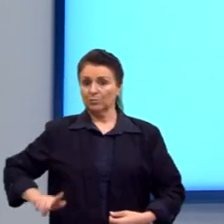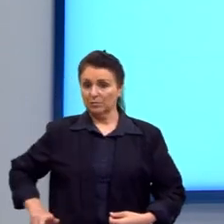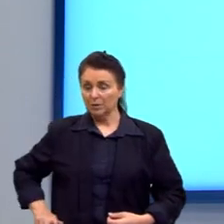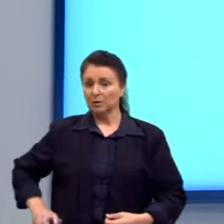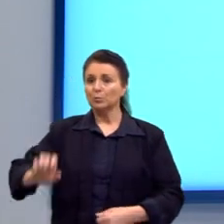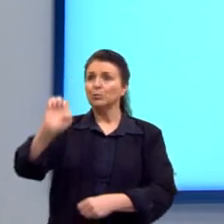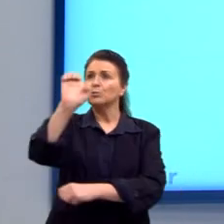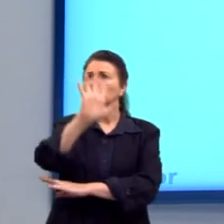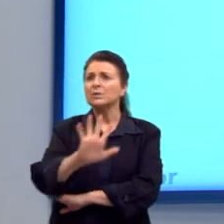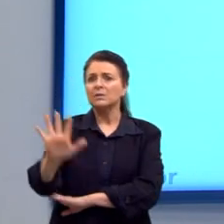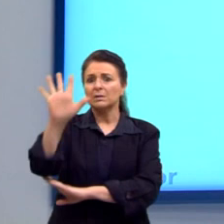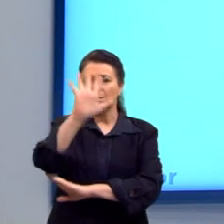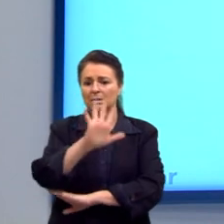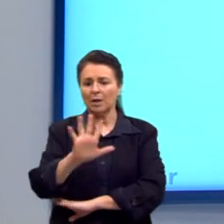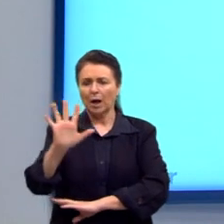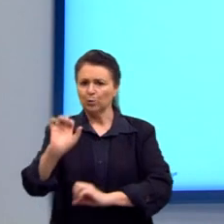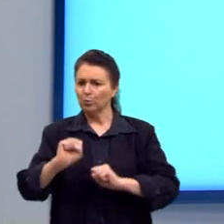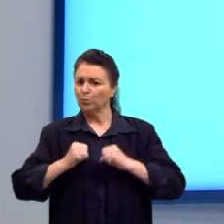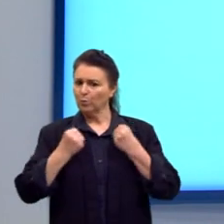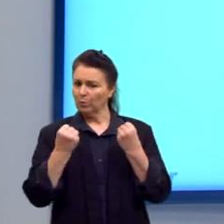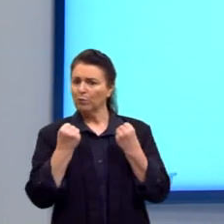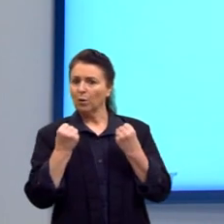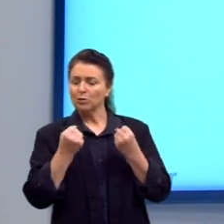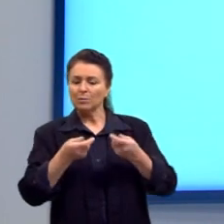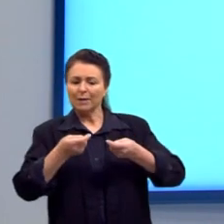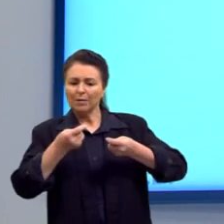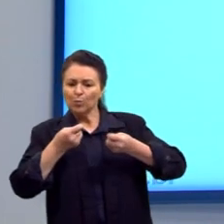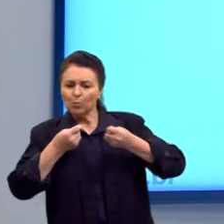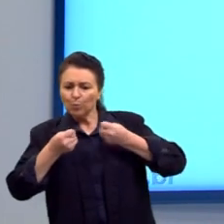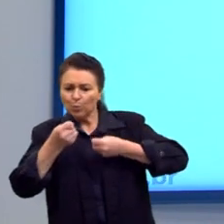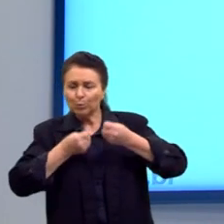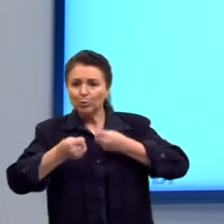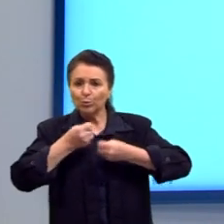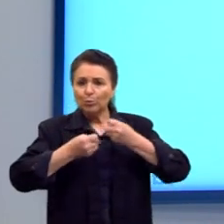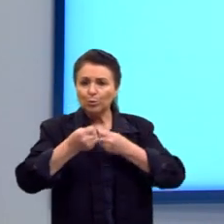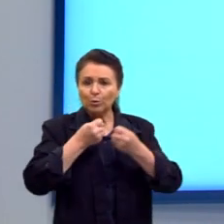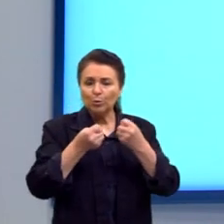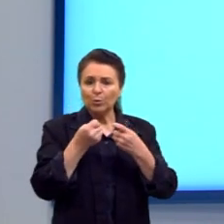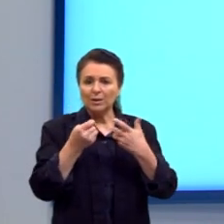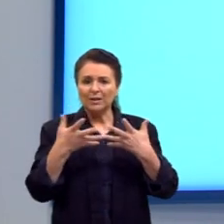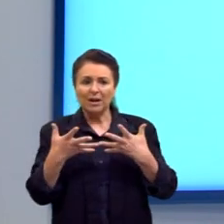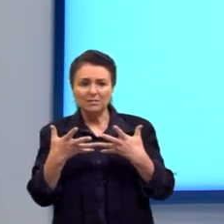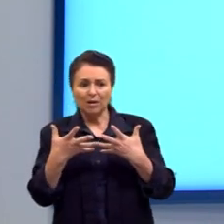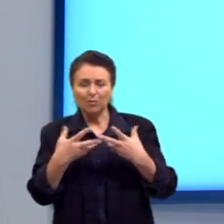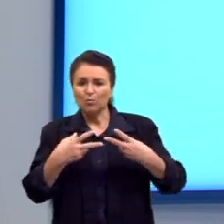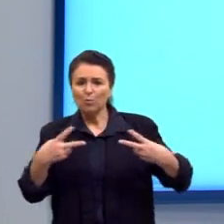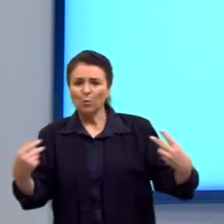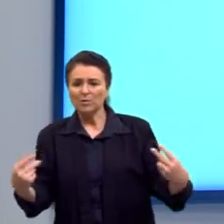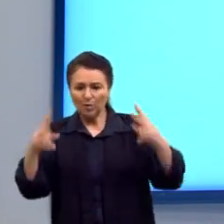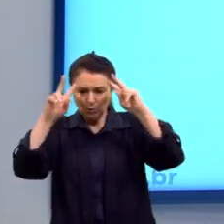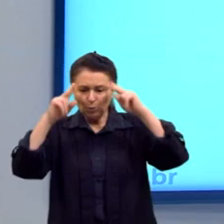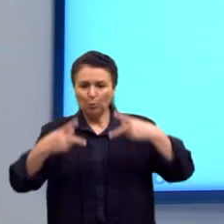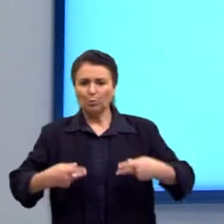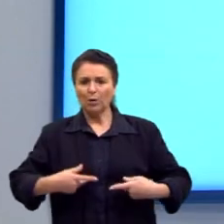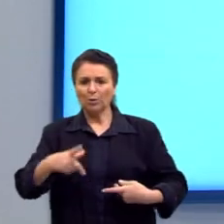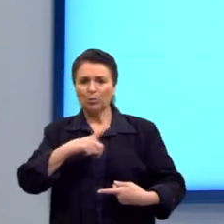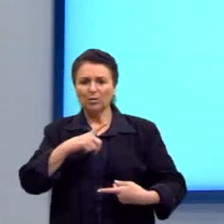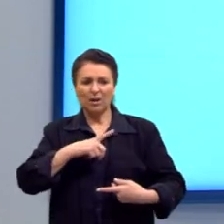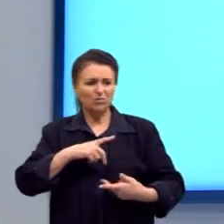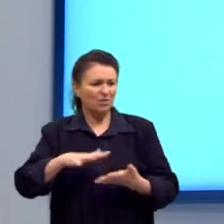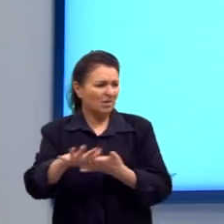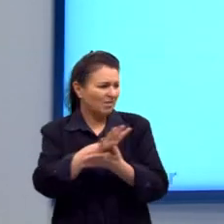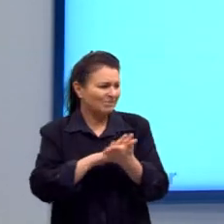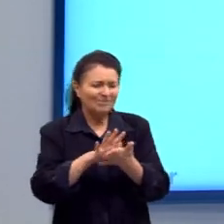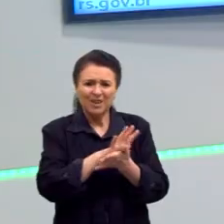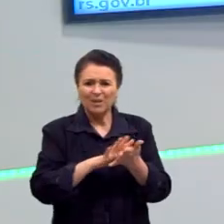forte, que controle, que controle essa voracidade do ser humano. Para o Hobbes, o ser